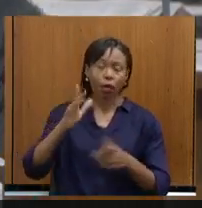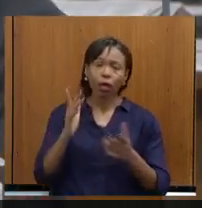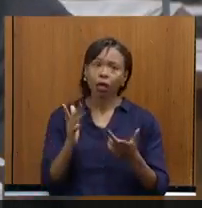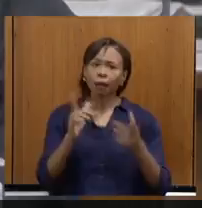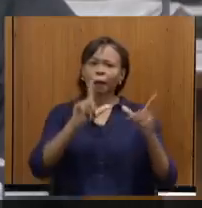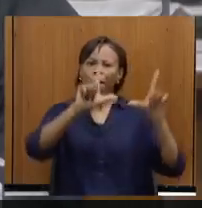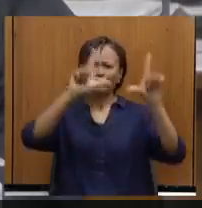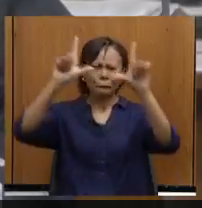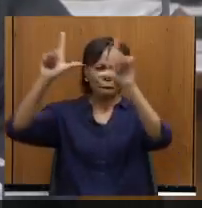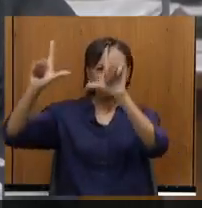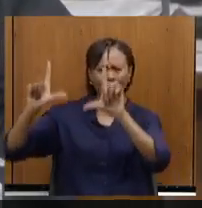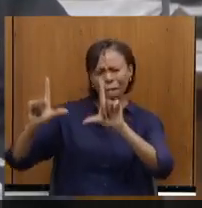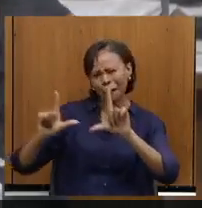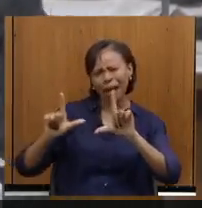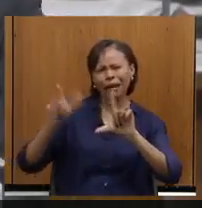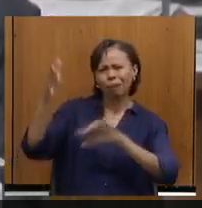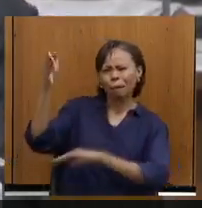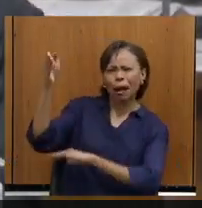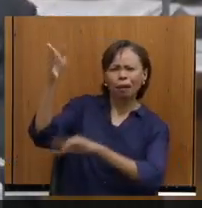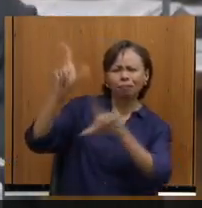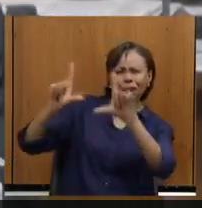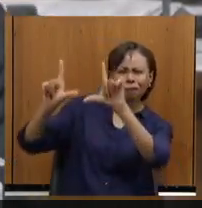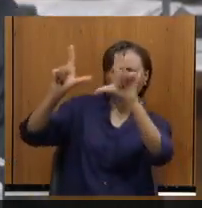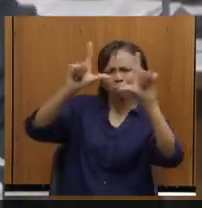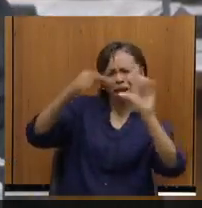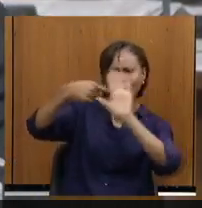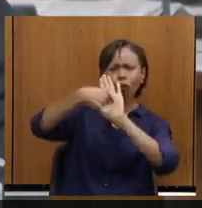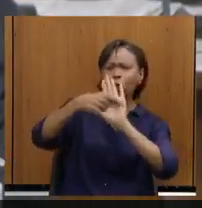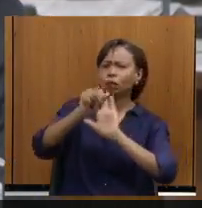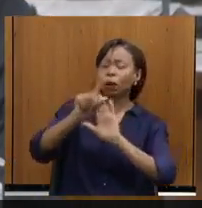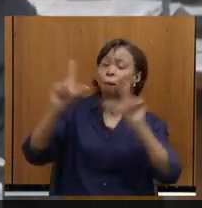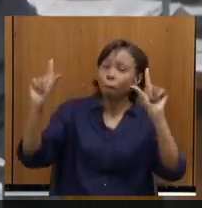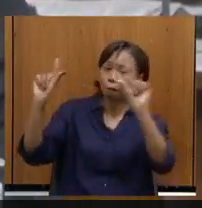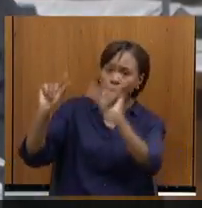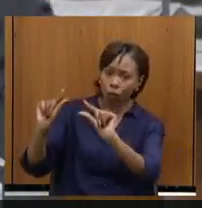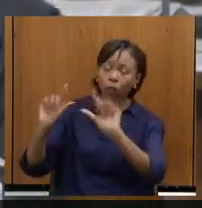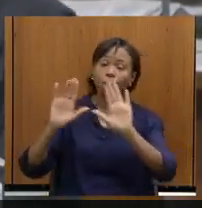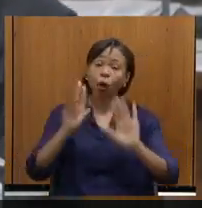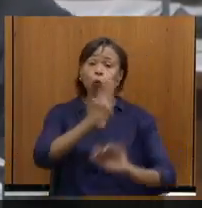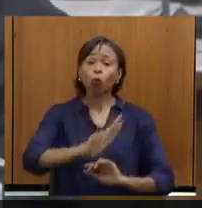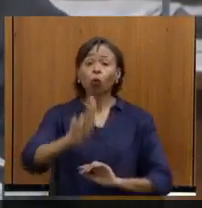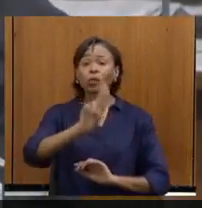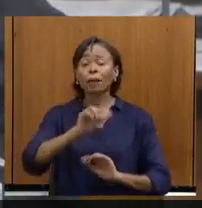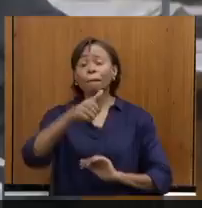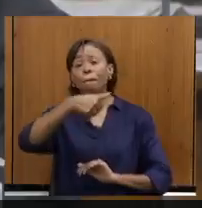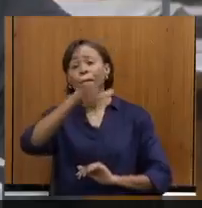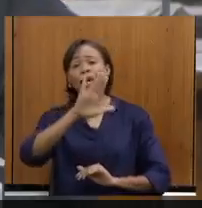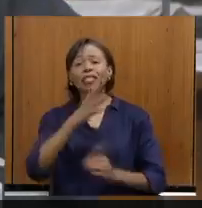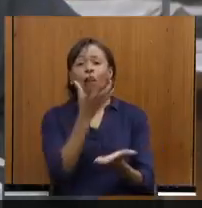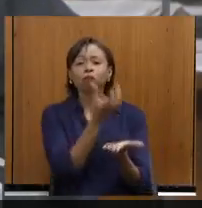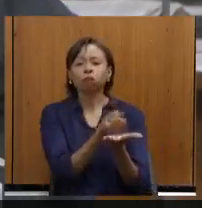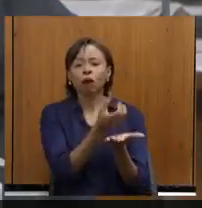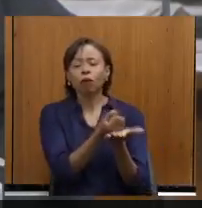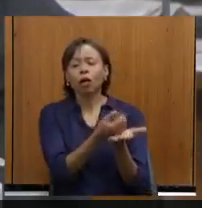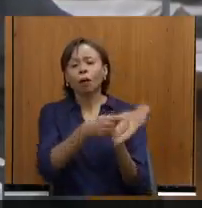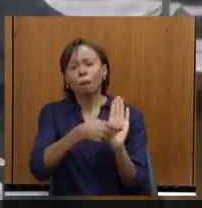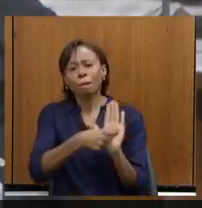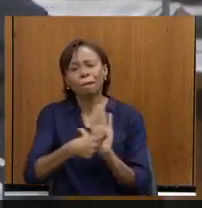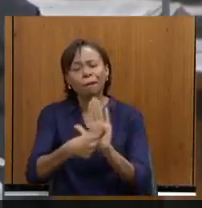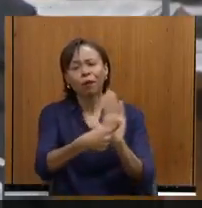até por uma questão ambiental, de sustentabilidade, e usar cada vez mais a sinalização digital por